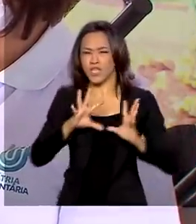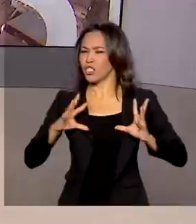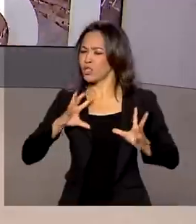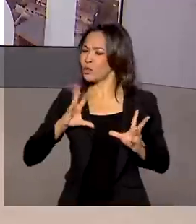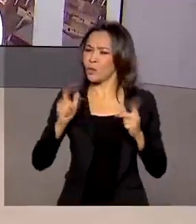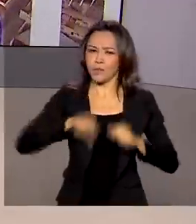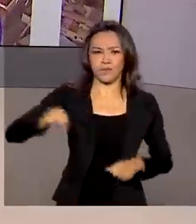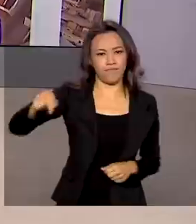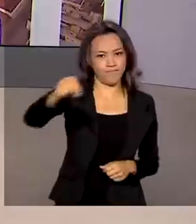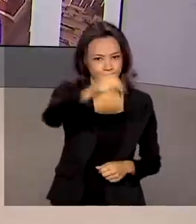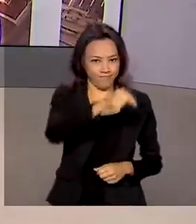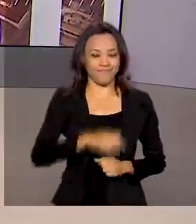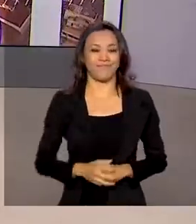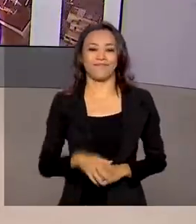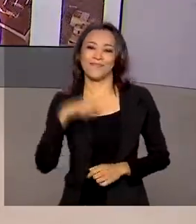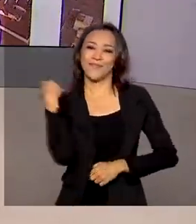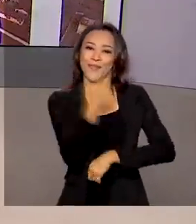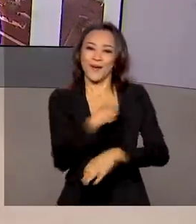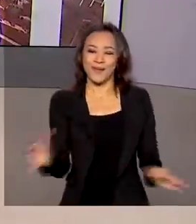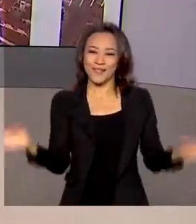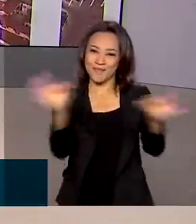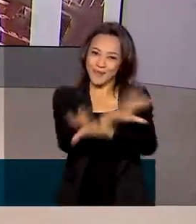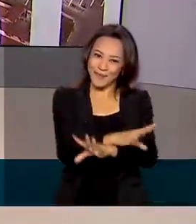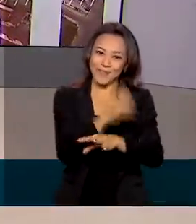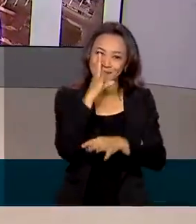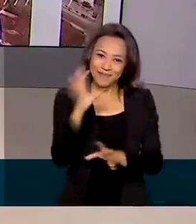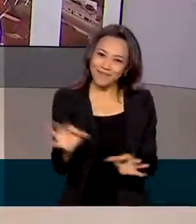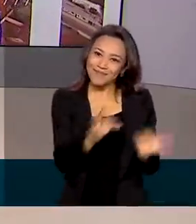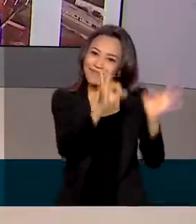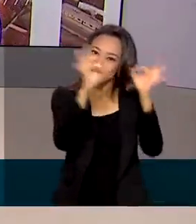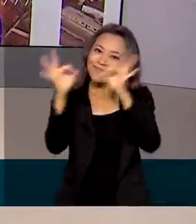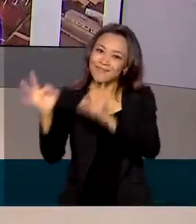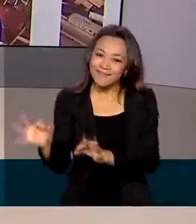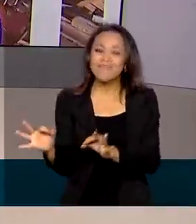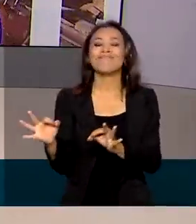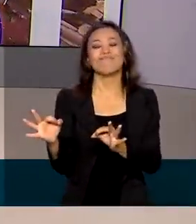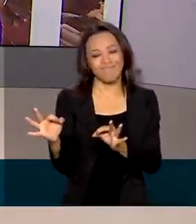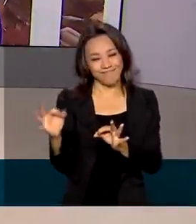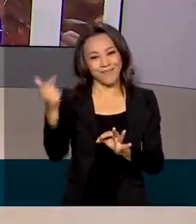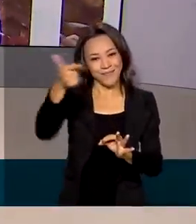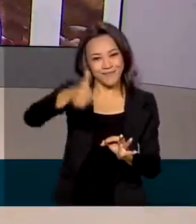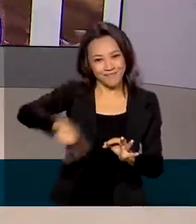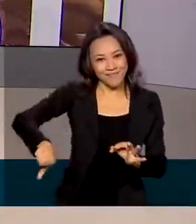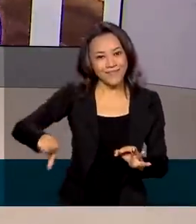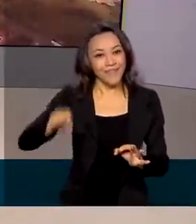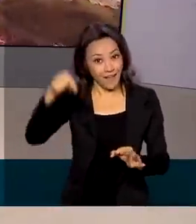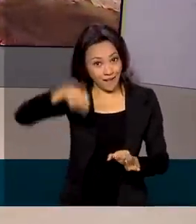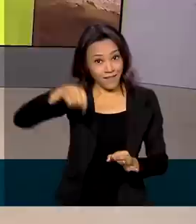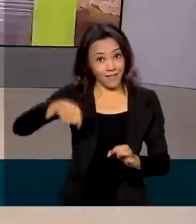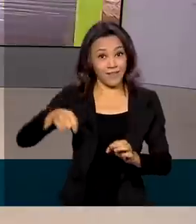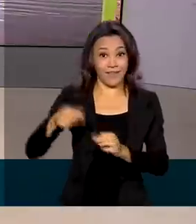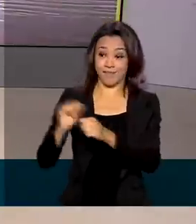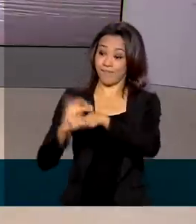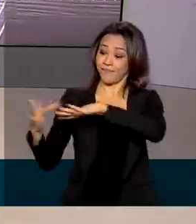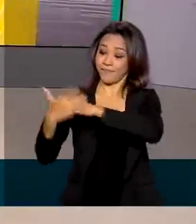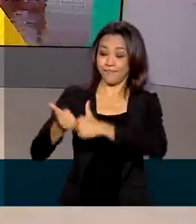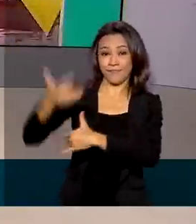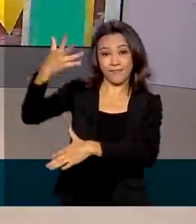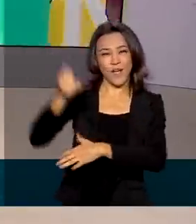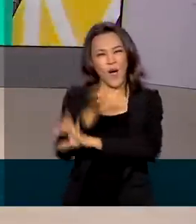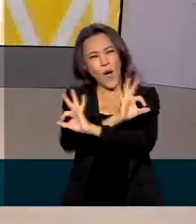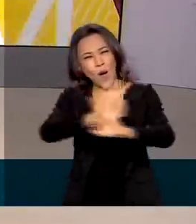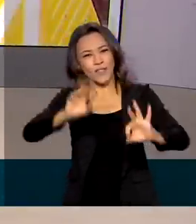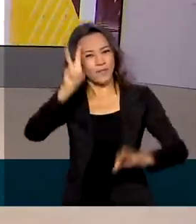áreas. O Brasil em Dia fica por aqui. Você pode rever as nossas reportagens em nossas redes sociais. Uma ótima